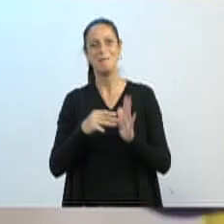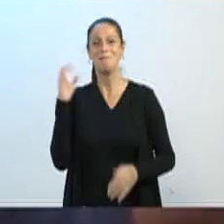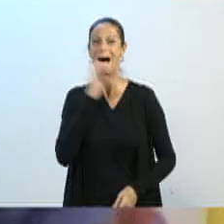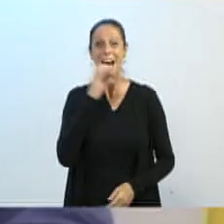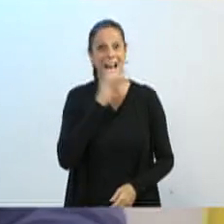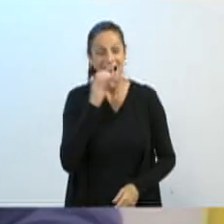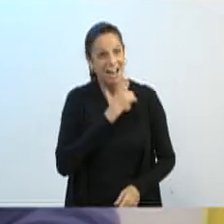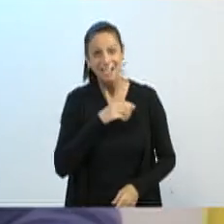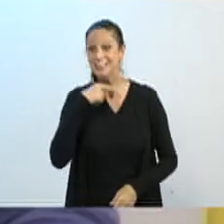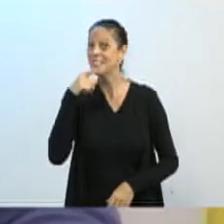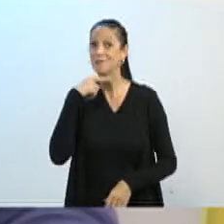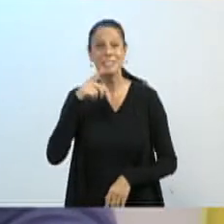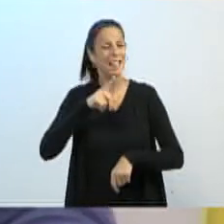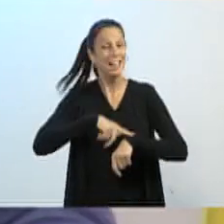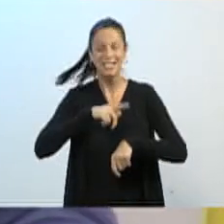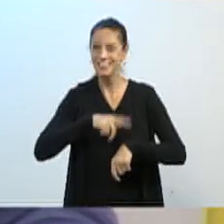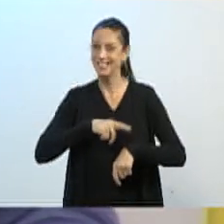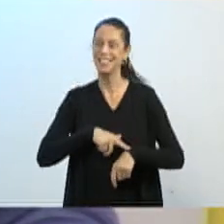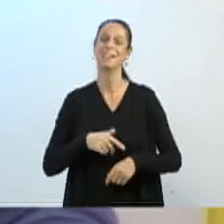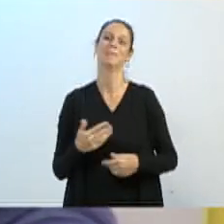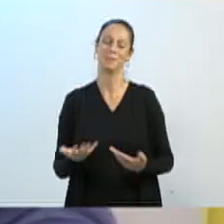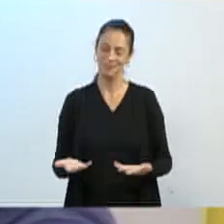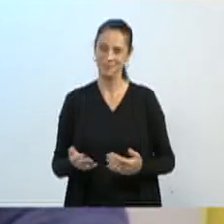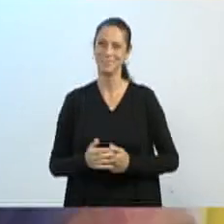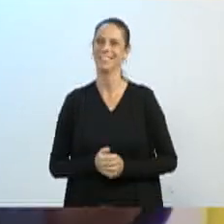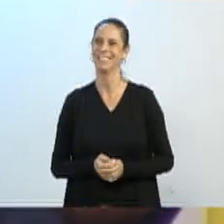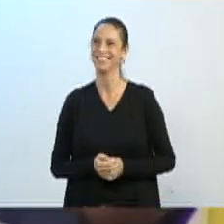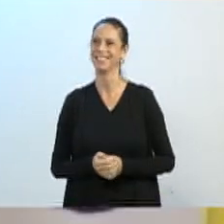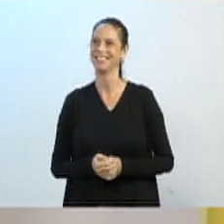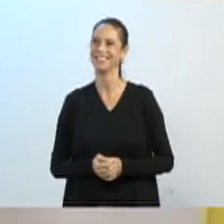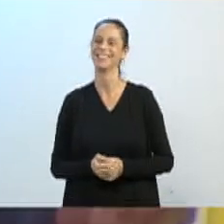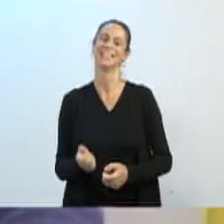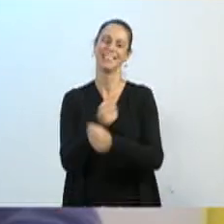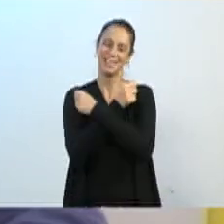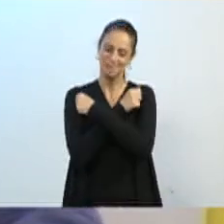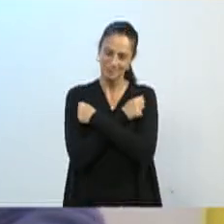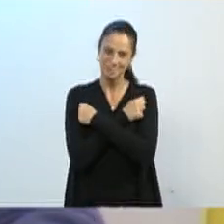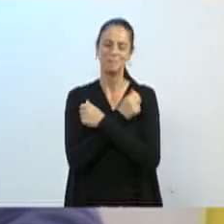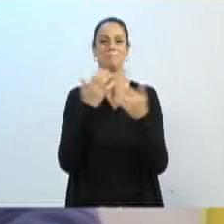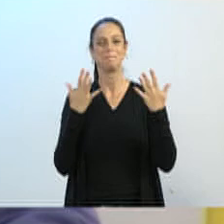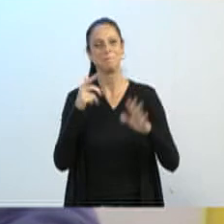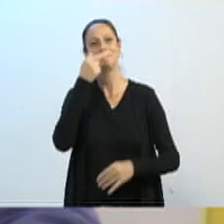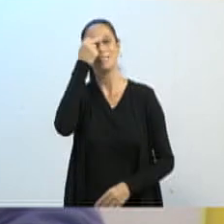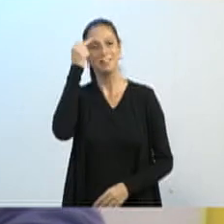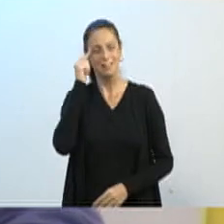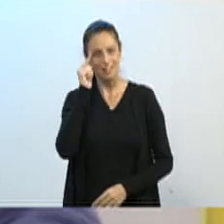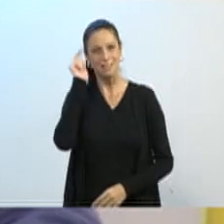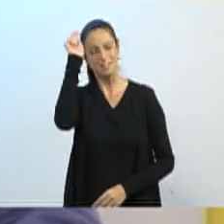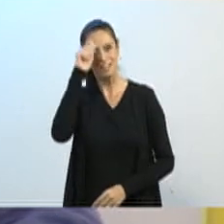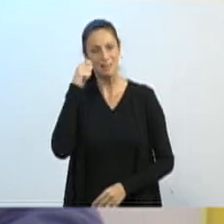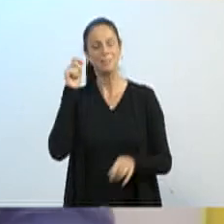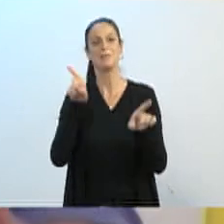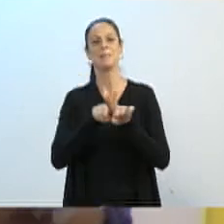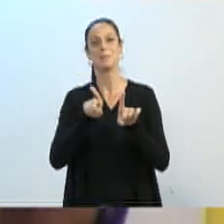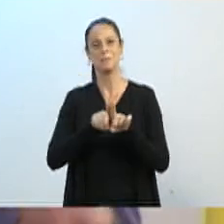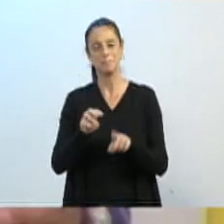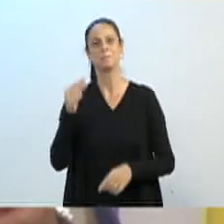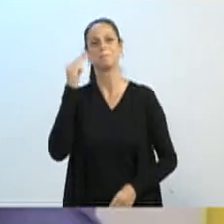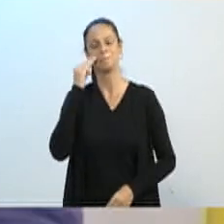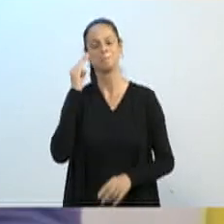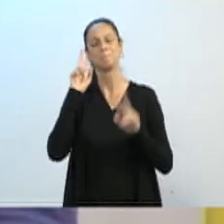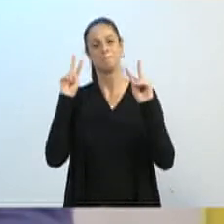elas não conseguem. Mas quero mandar um abraço e parabenizar a Gisele, a Andressa e a Marisa, um